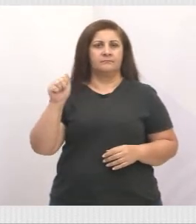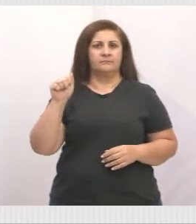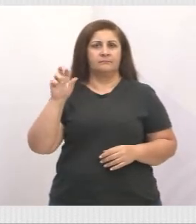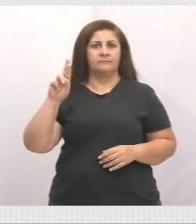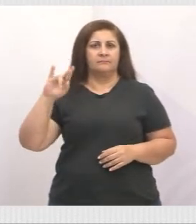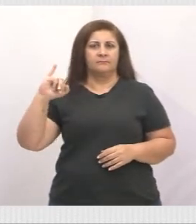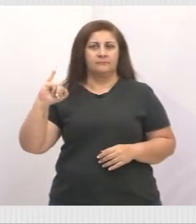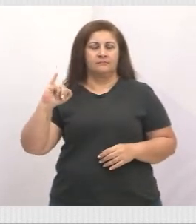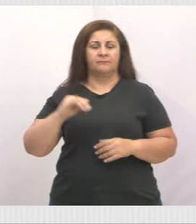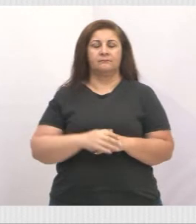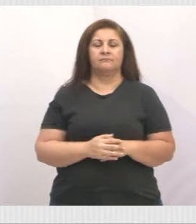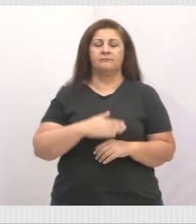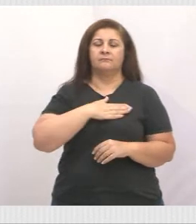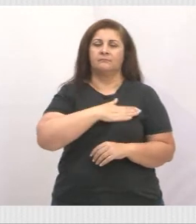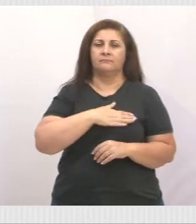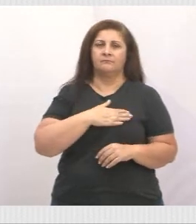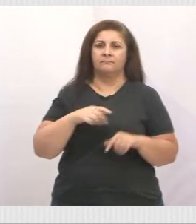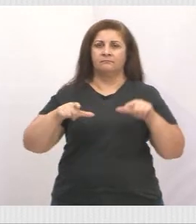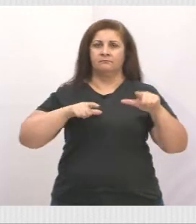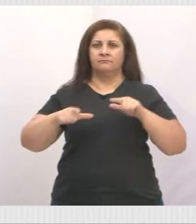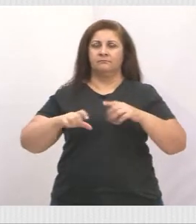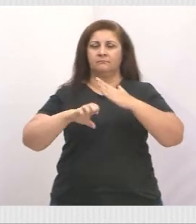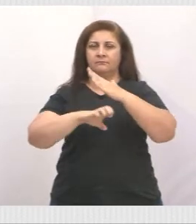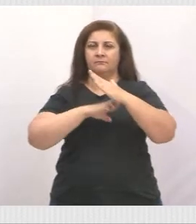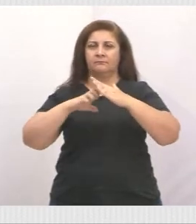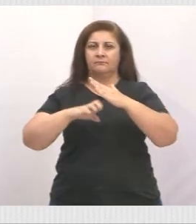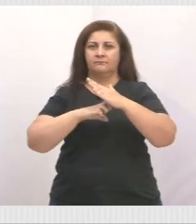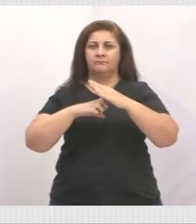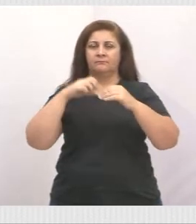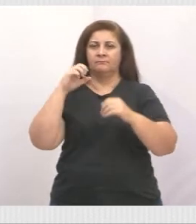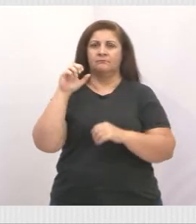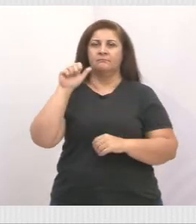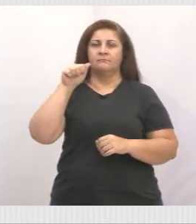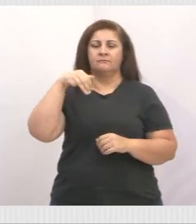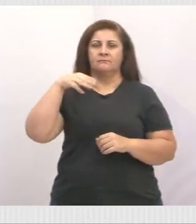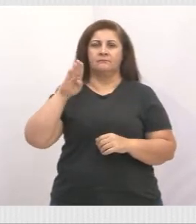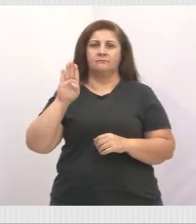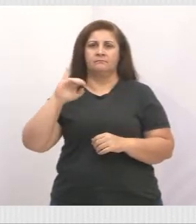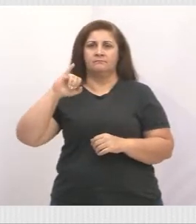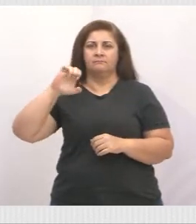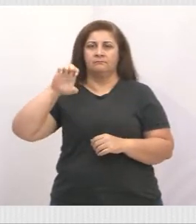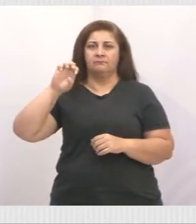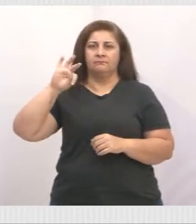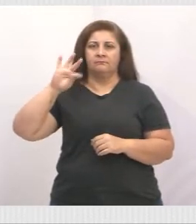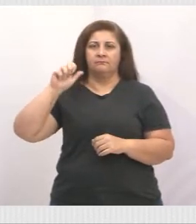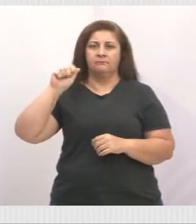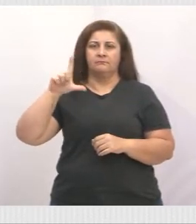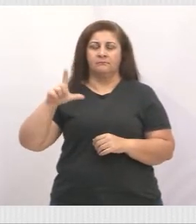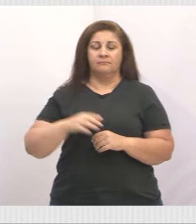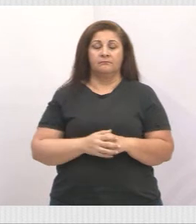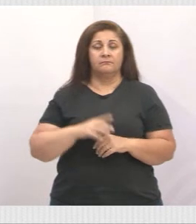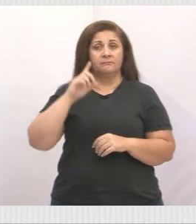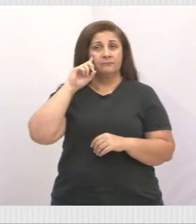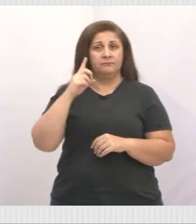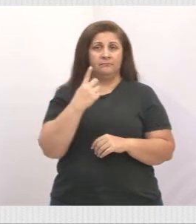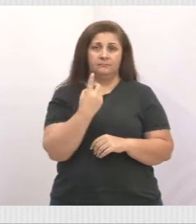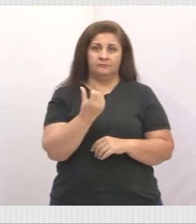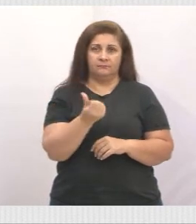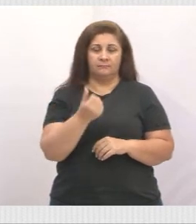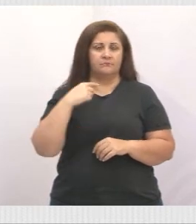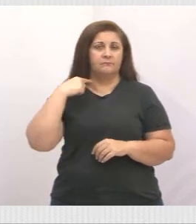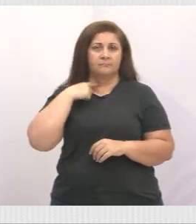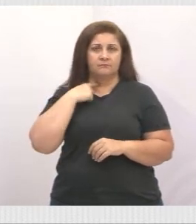nossos amigos que trabalham na ambiental, na limpeza pública. Dia 16 de maio foi o dia do Gali.